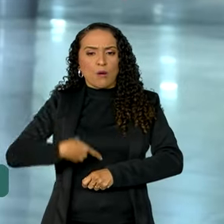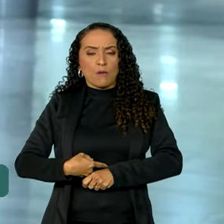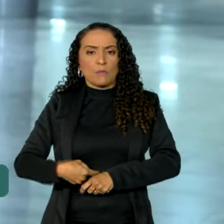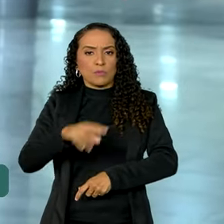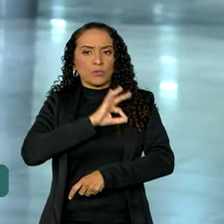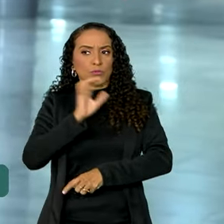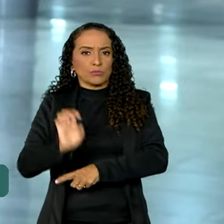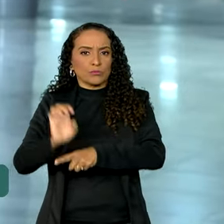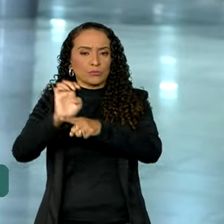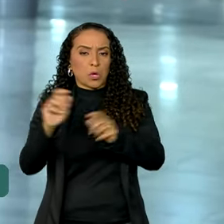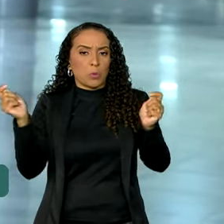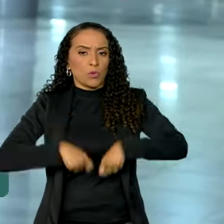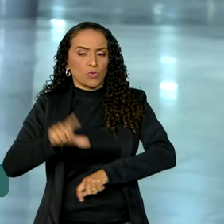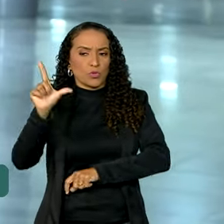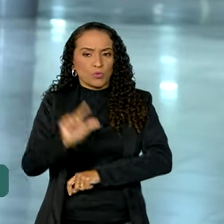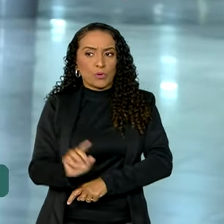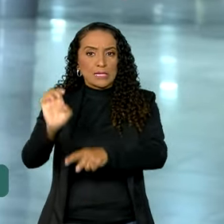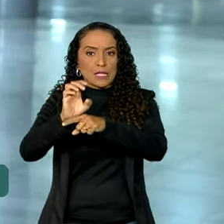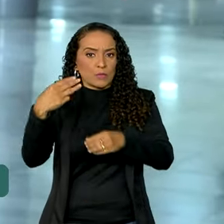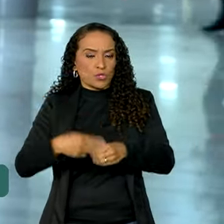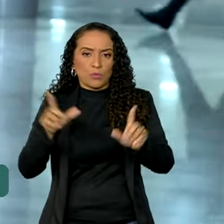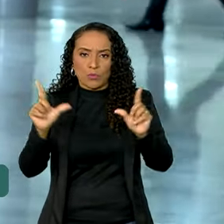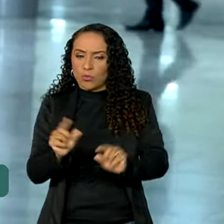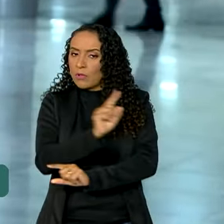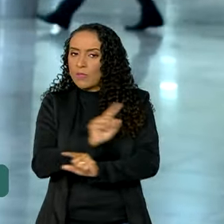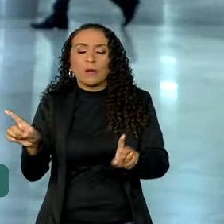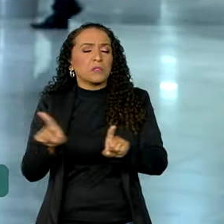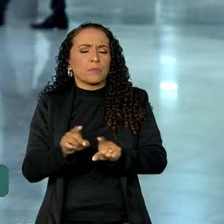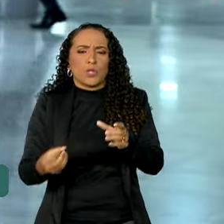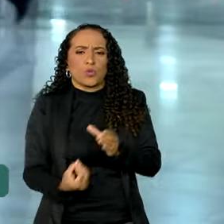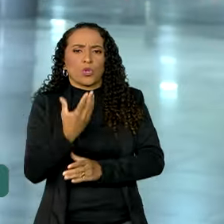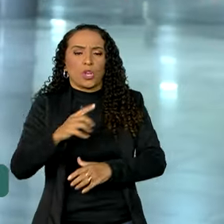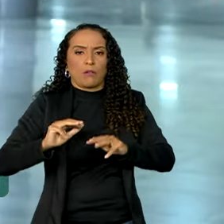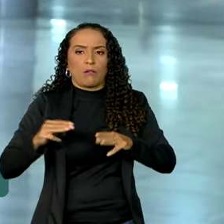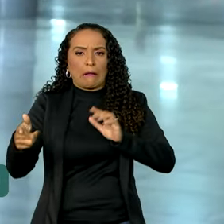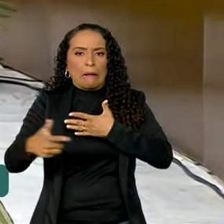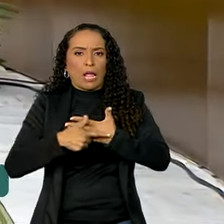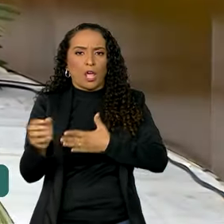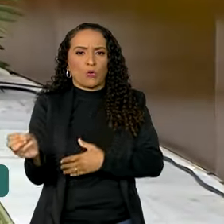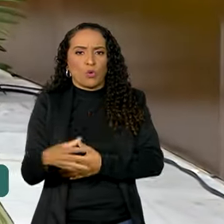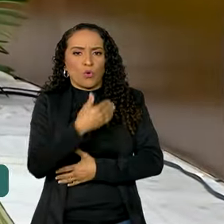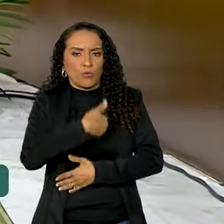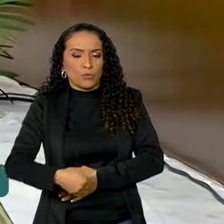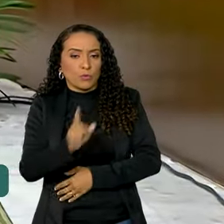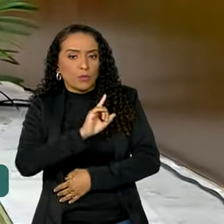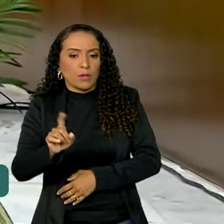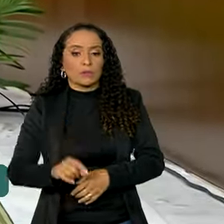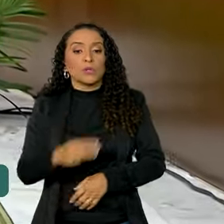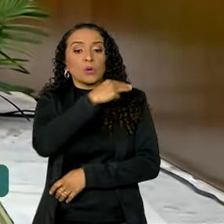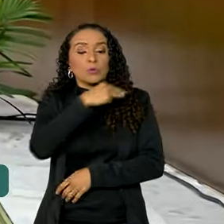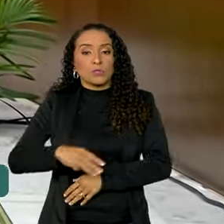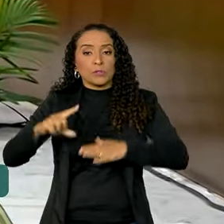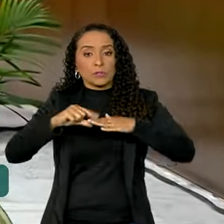não diminui a competência atual de estados e municípios e não cria novos cargos públicos. O ministro da Casa Civil